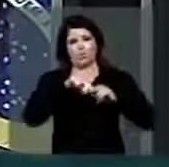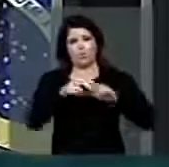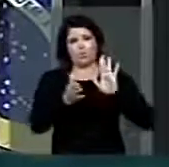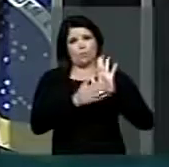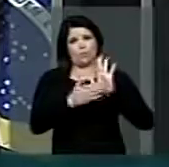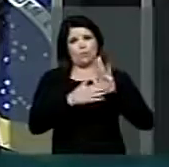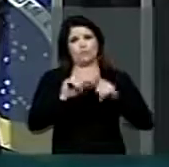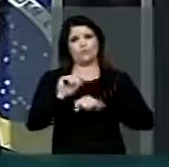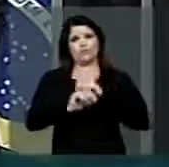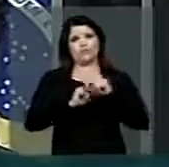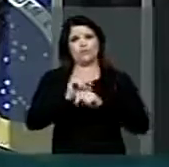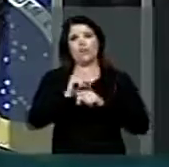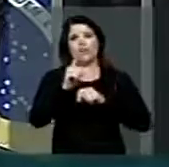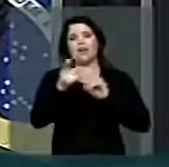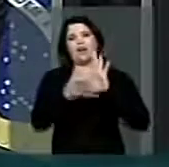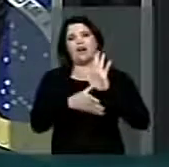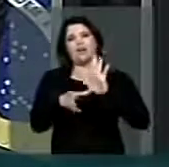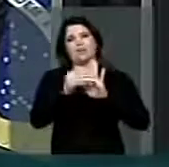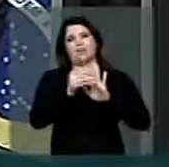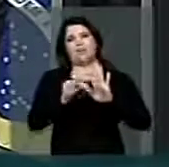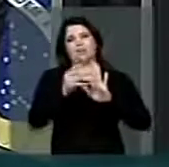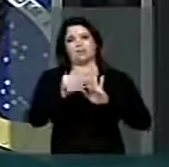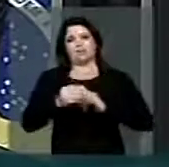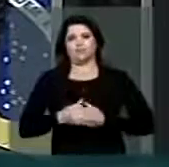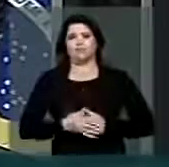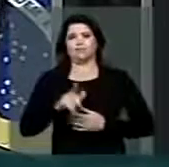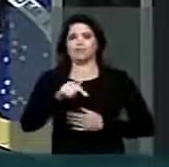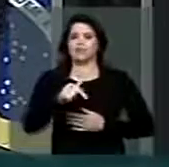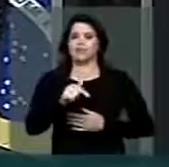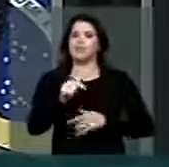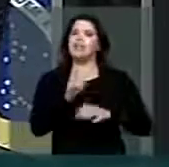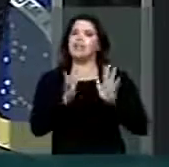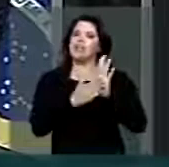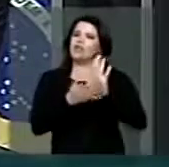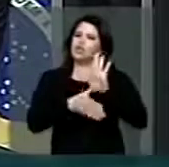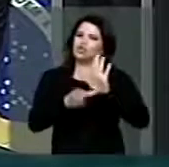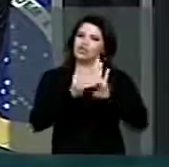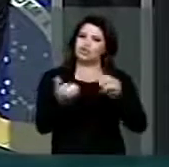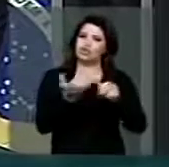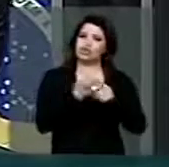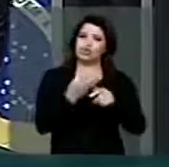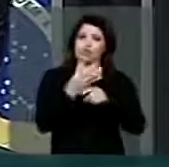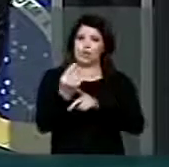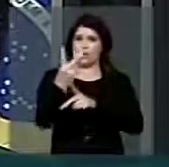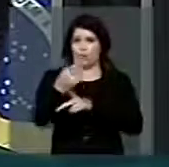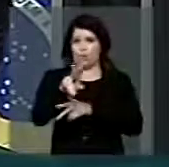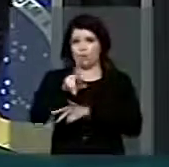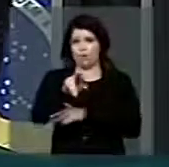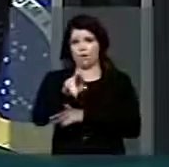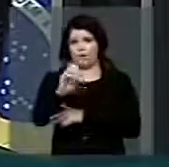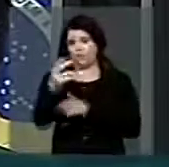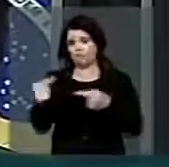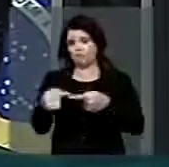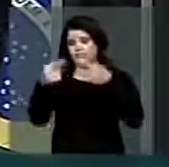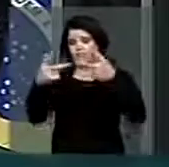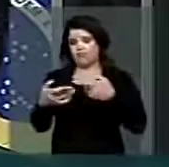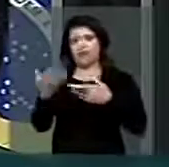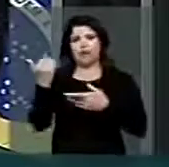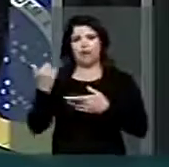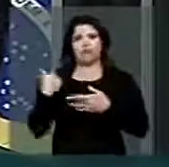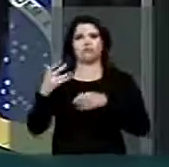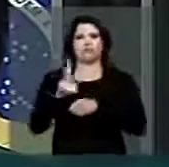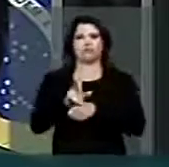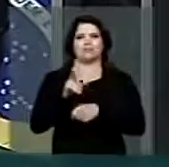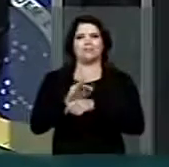dessa emenda substitutiva global acrescenta o caso de irmão, para ser coerente com o que já prevê